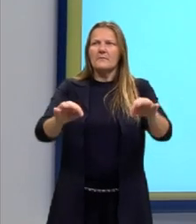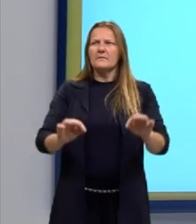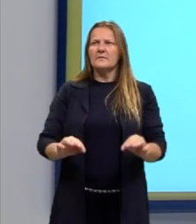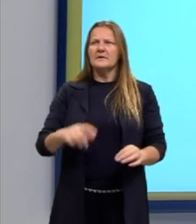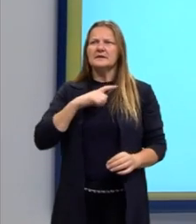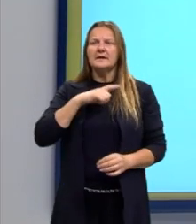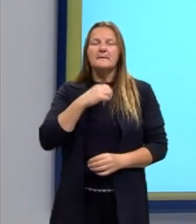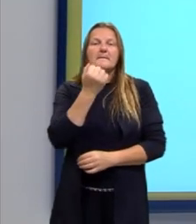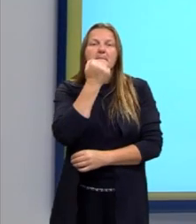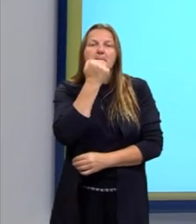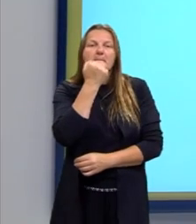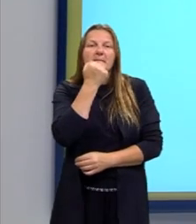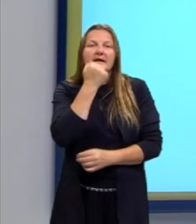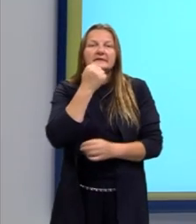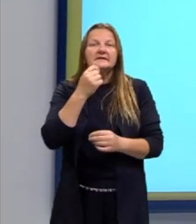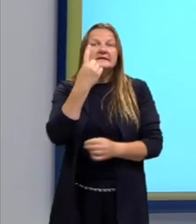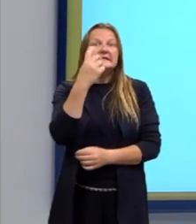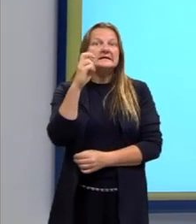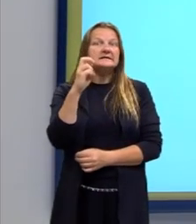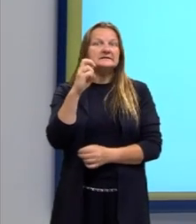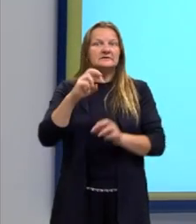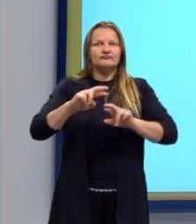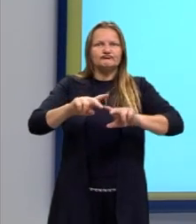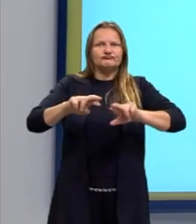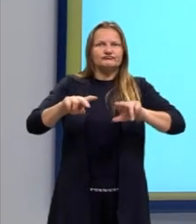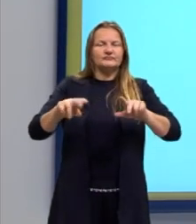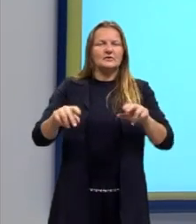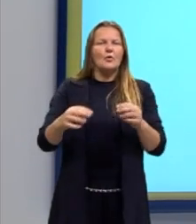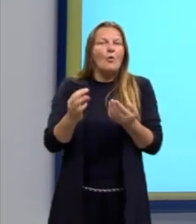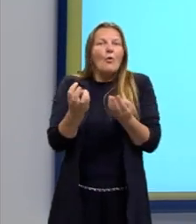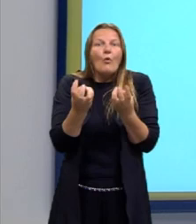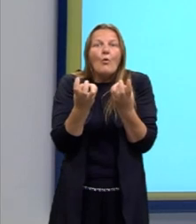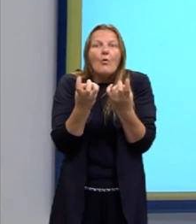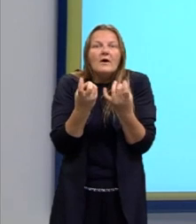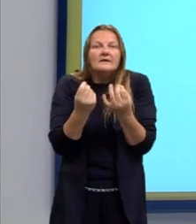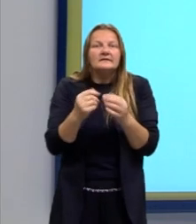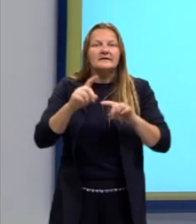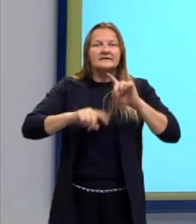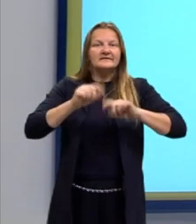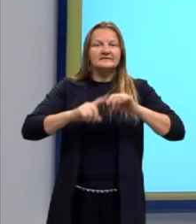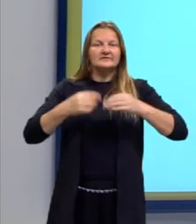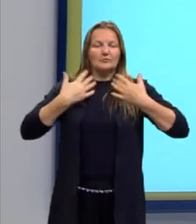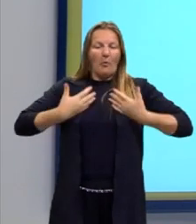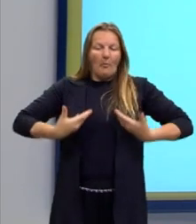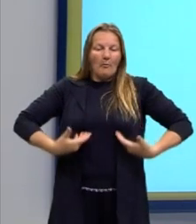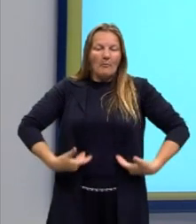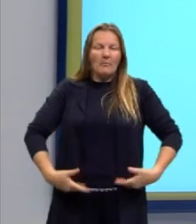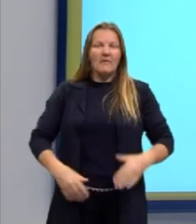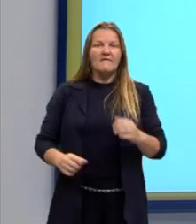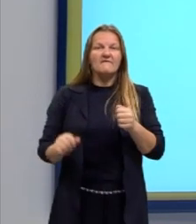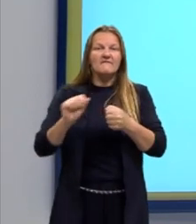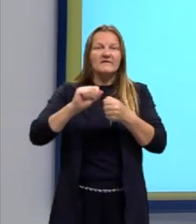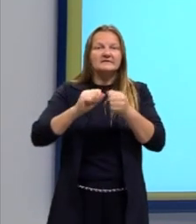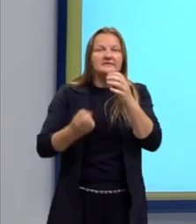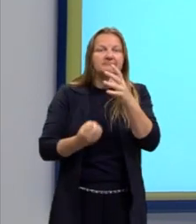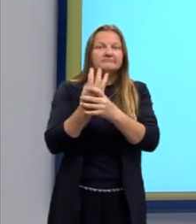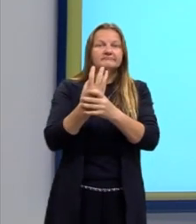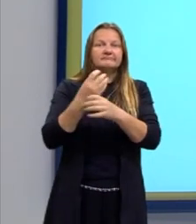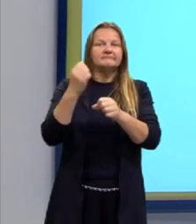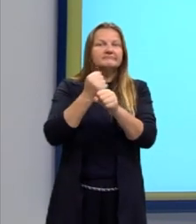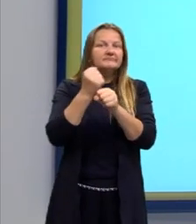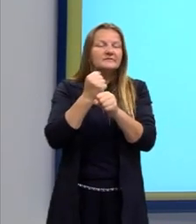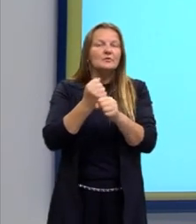distintas. A quantidade de fantasias com materiais diferentes que podem ser produzidas